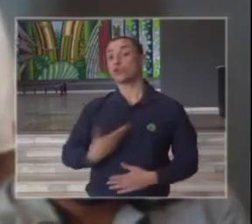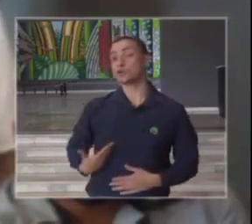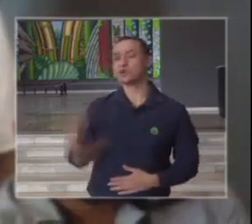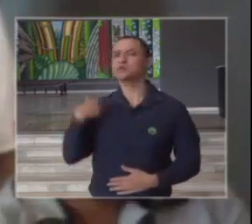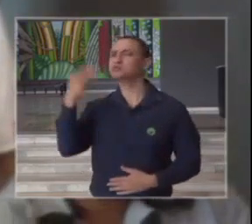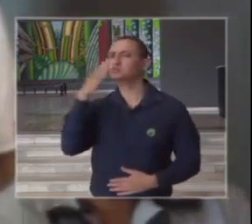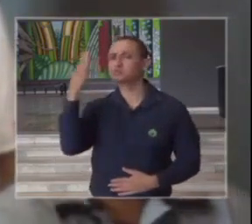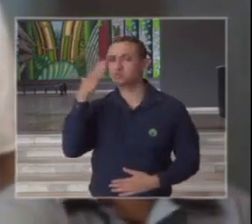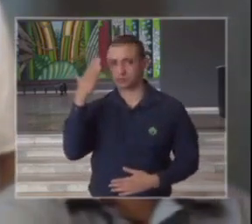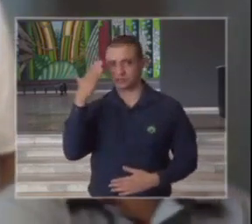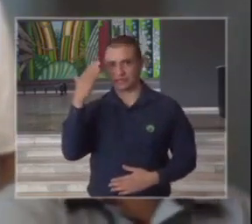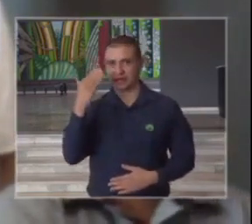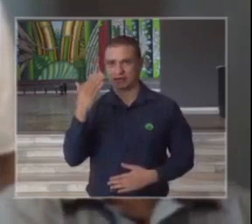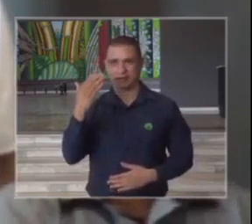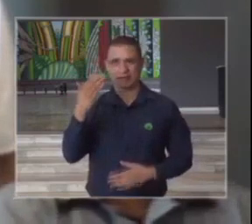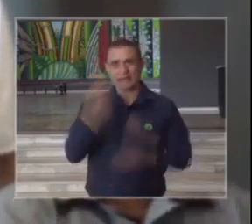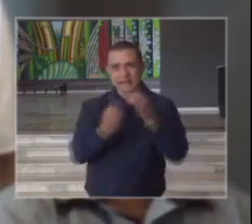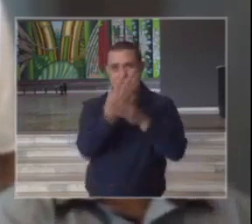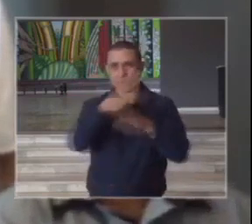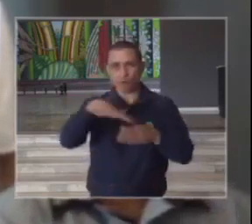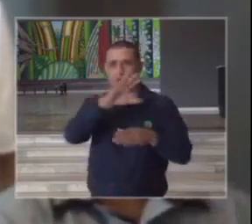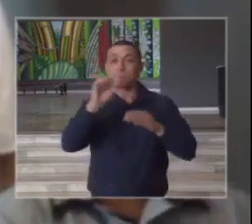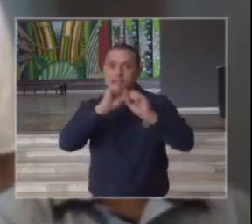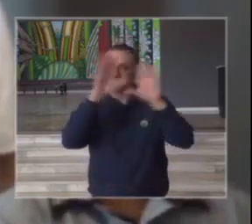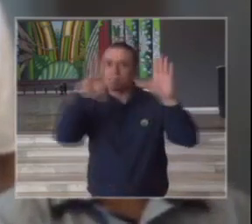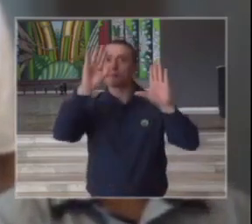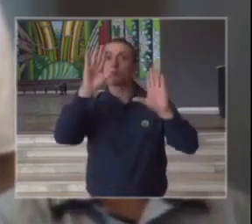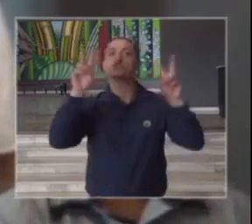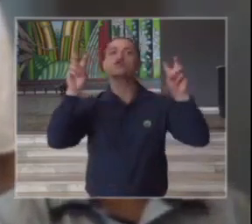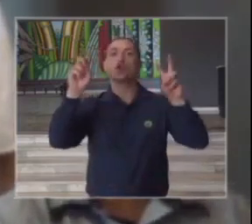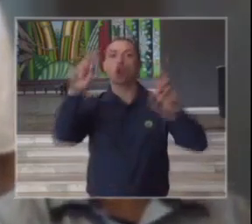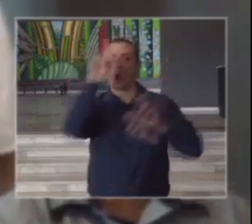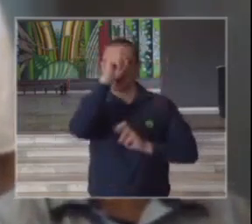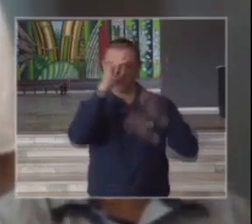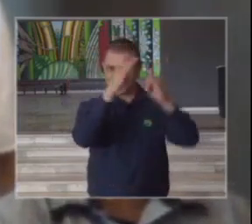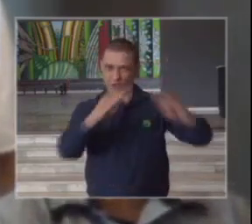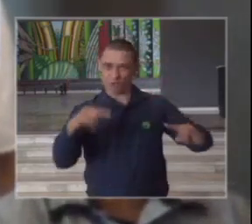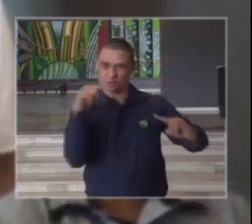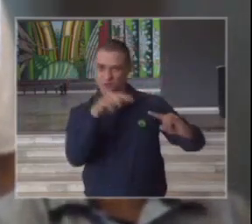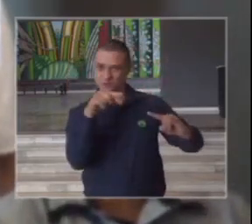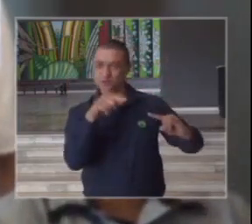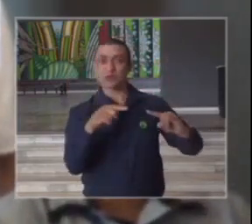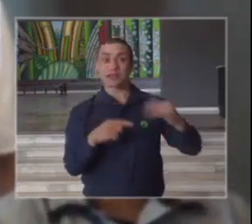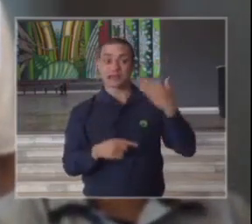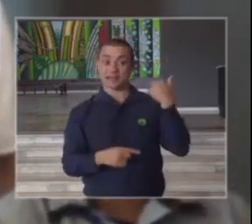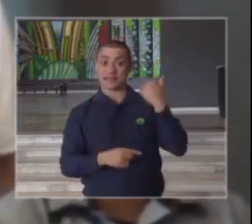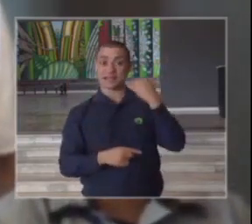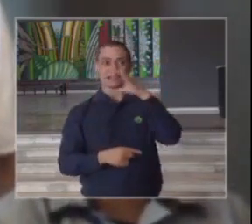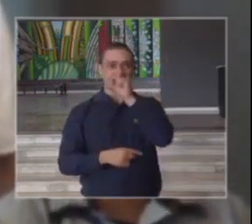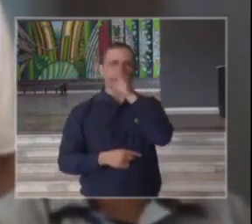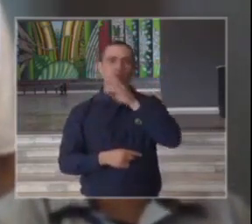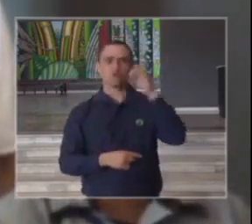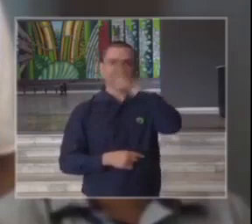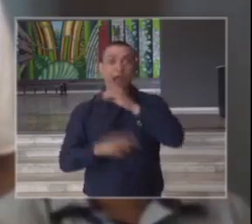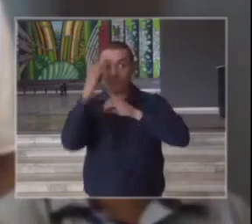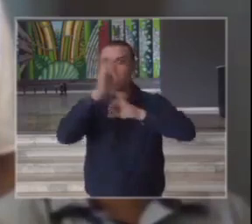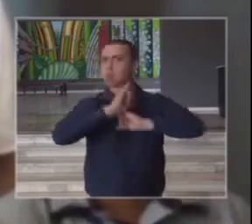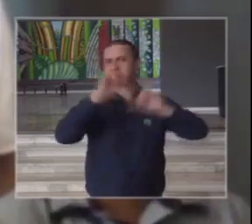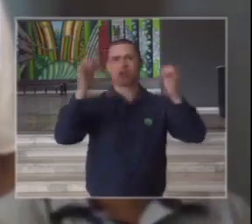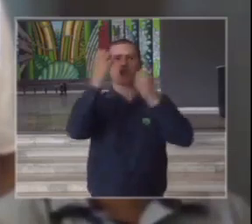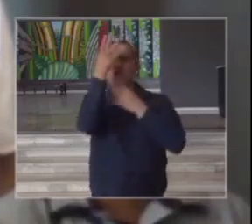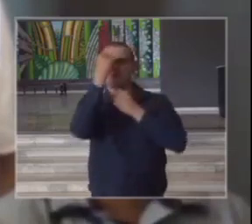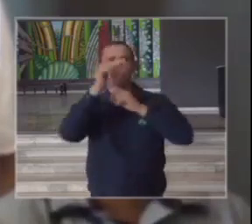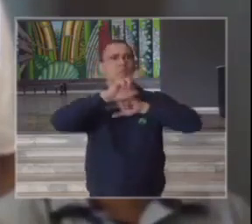queria ter um cenário um pouco mais definido em relação aos hospitais de campanha esse final de semana circularam muitas informações